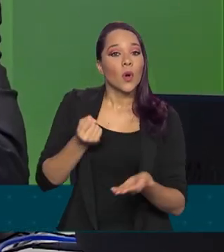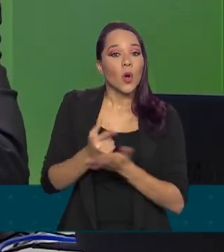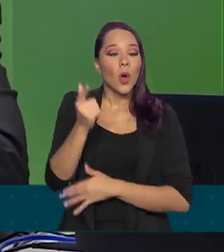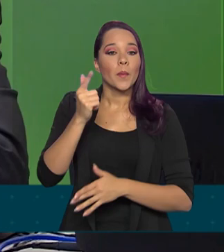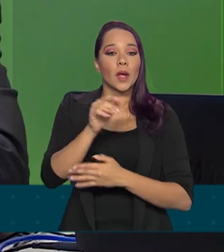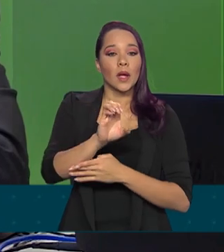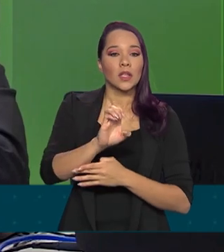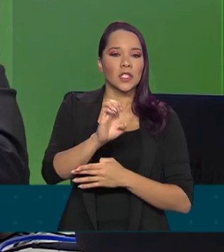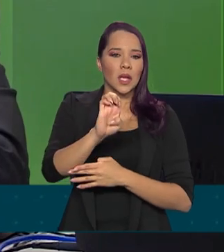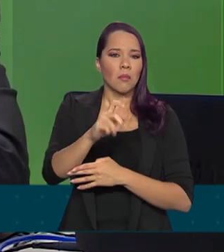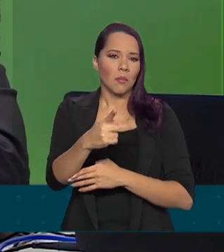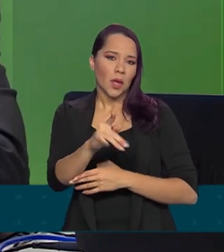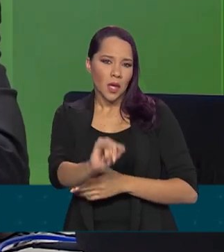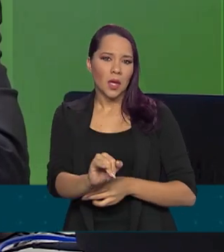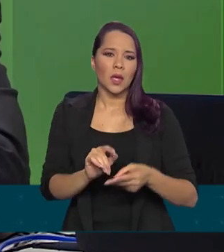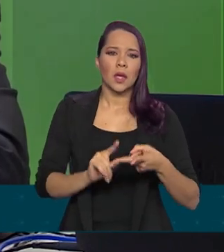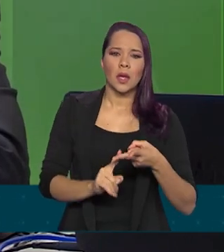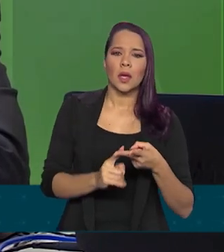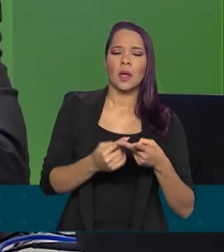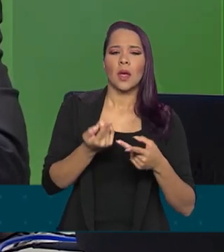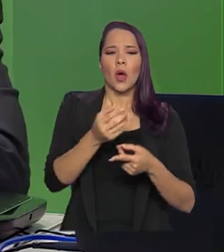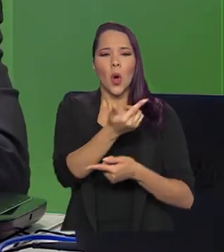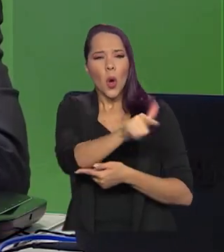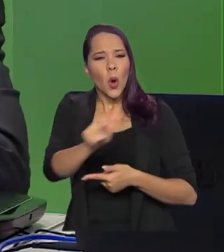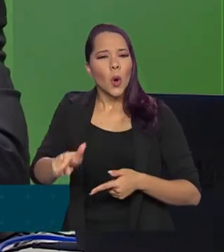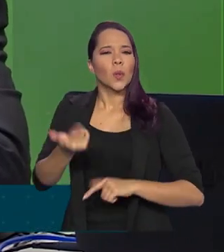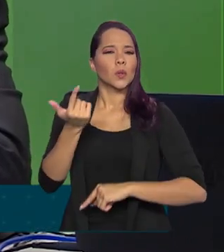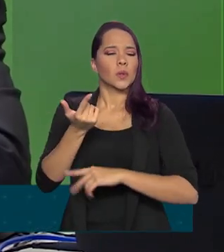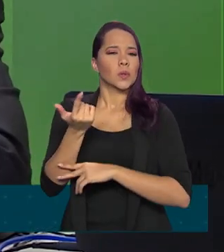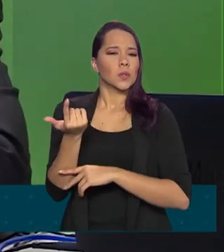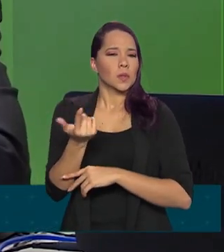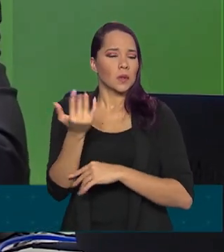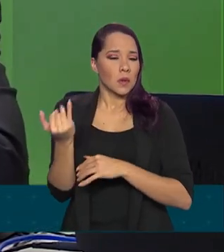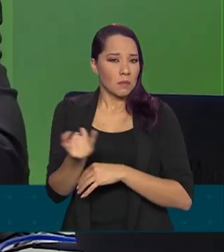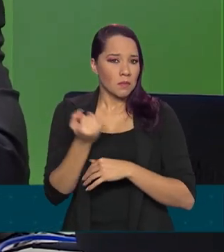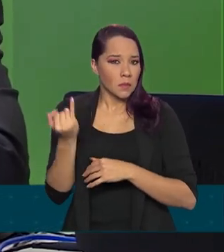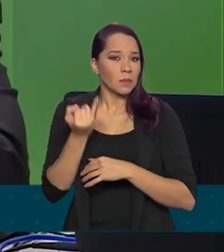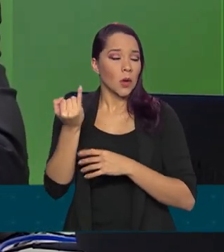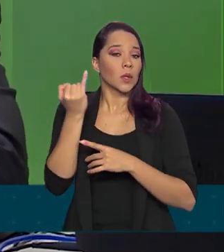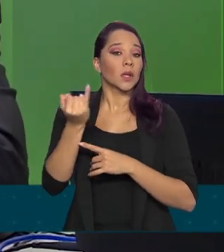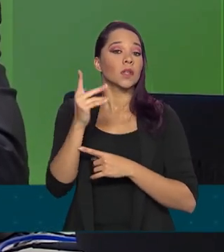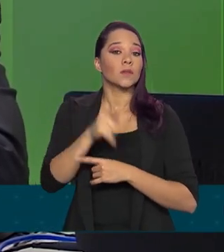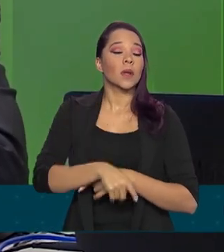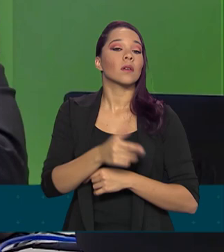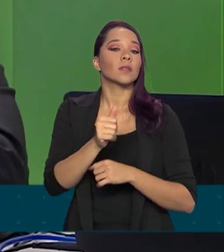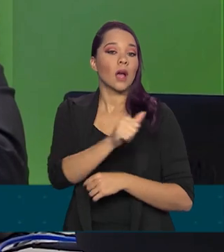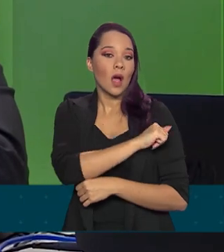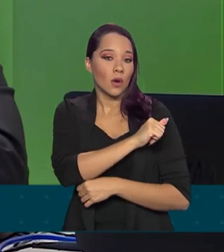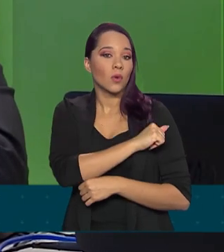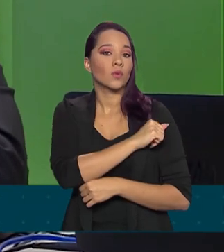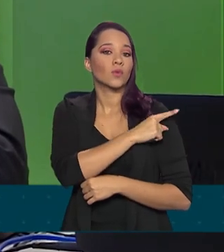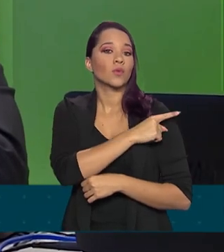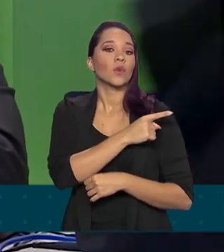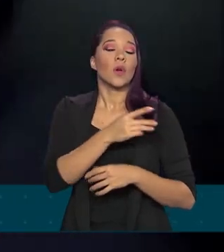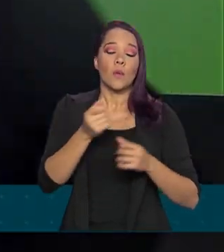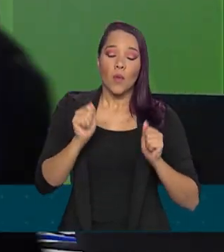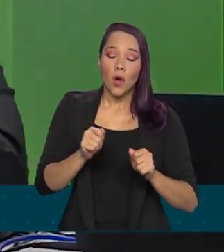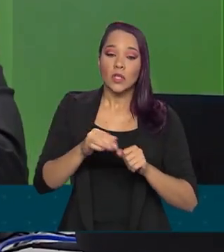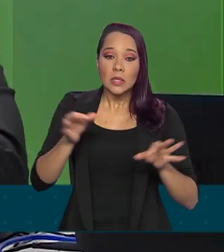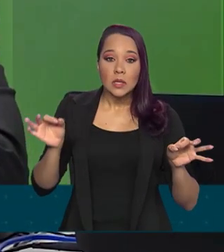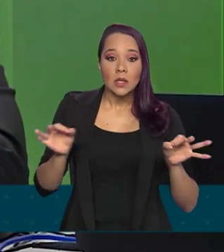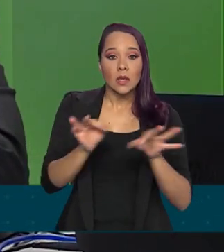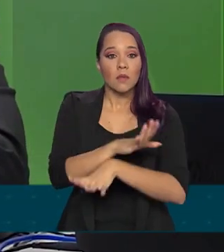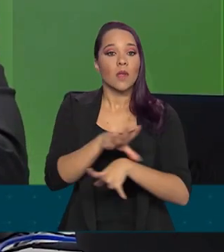proteção, outros equipamentos necessários para que esses alunos do quinto e sexto ano possam terminar a sua graduação